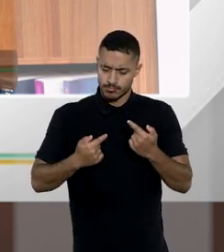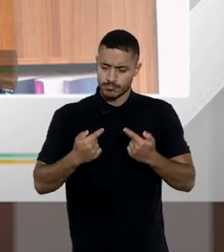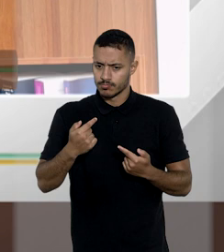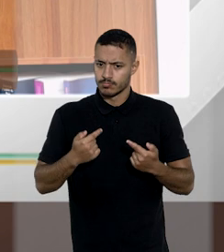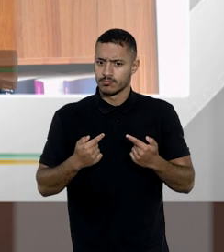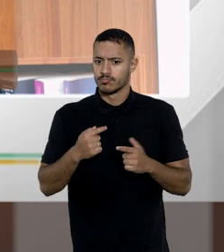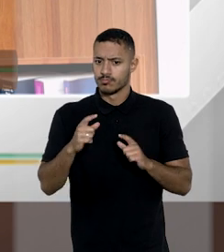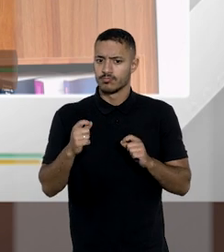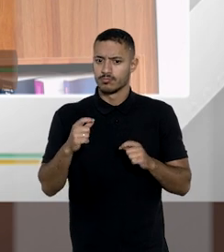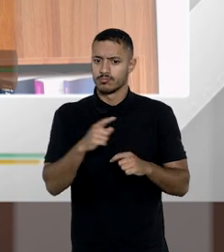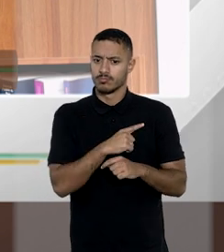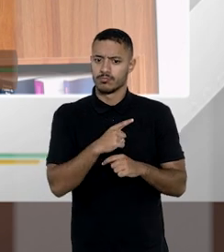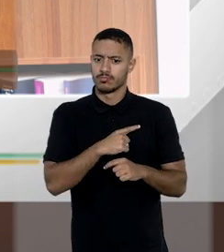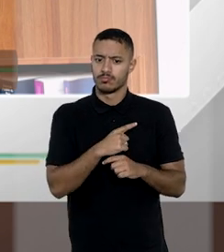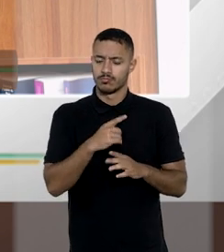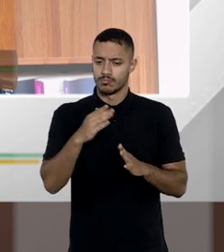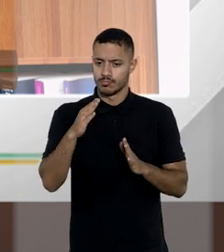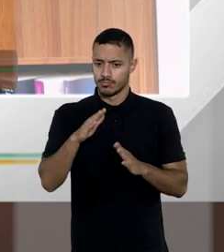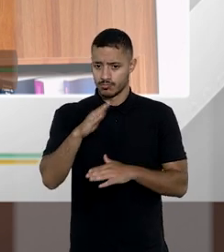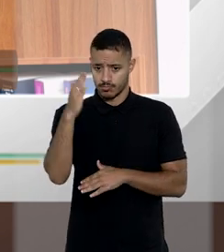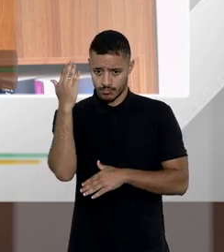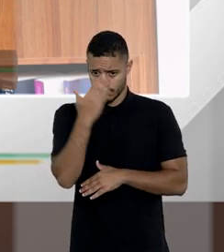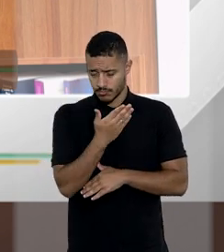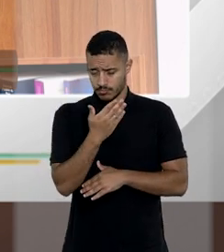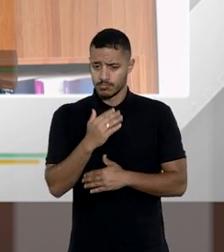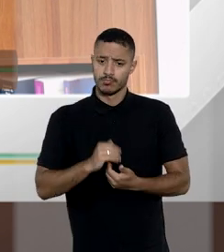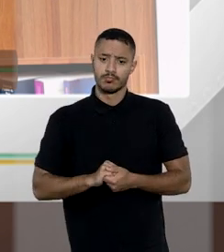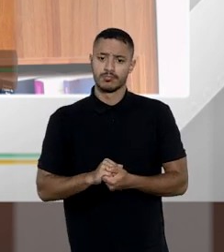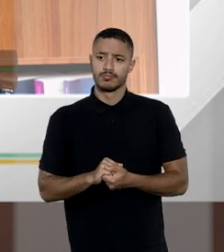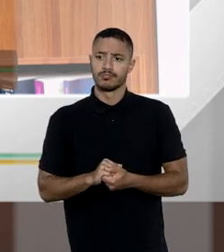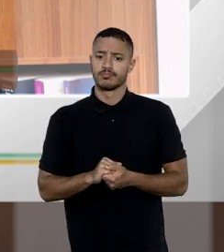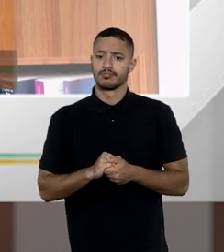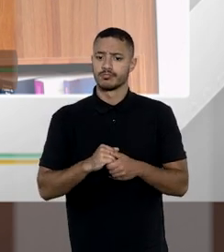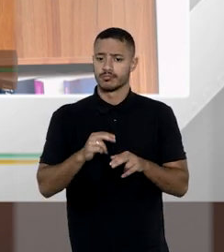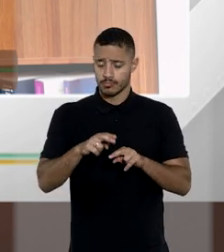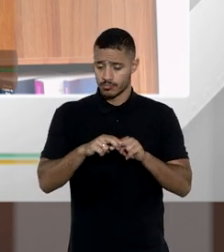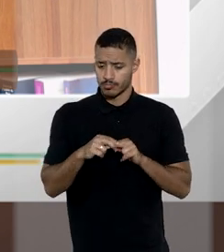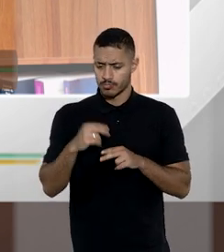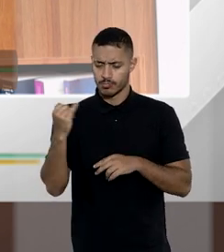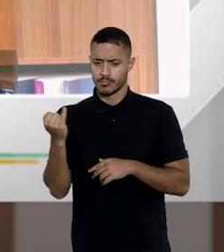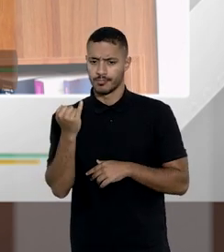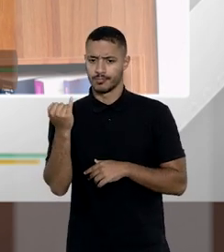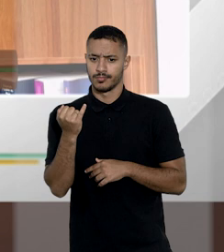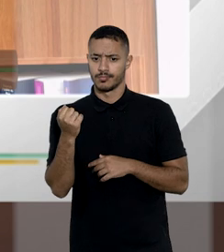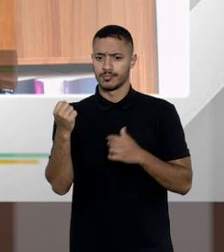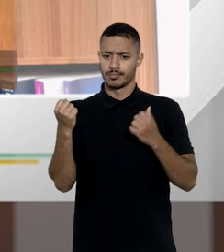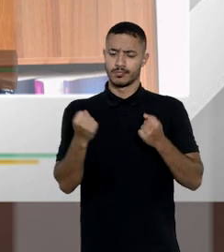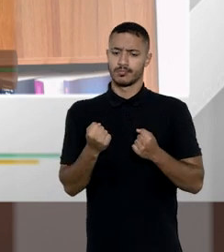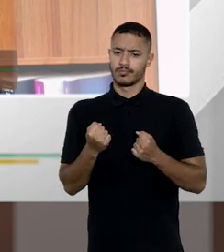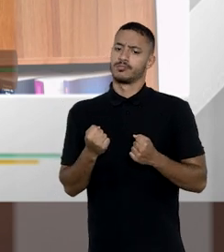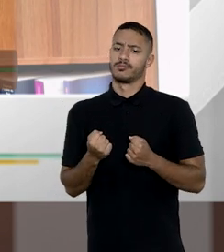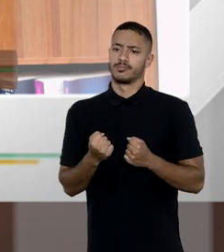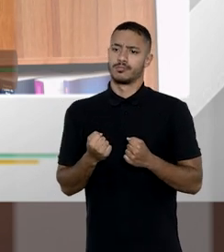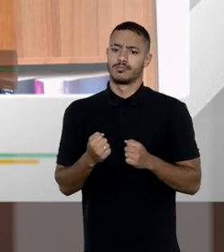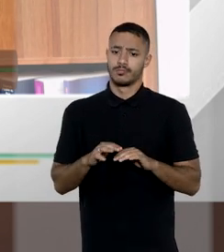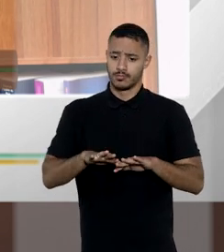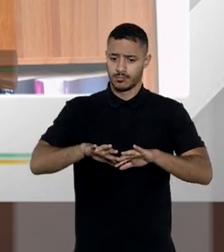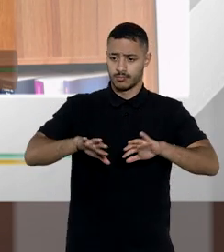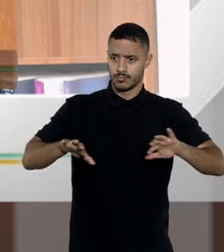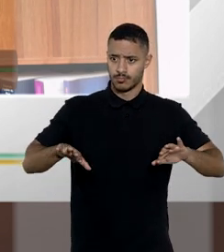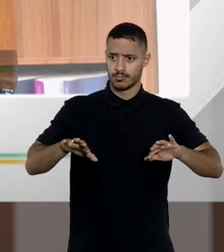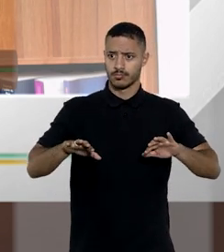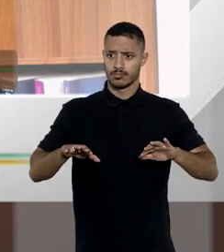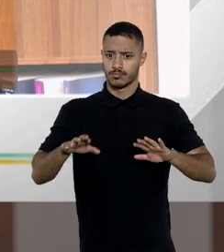discutidos no inventário daquilo que eu tenho a prova documental ou seja por isso é interessante que a gente possa proceder em